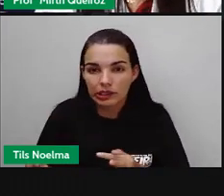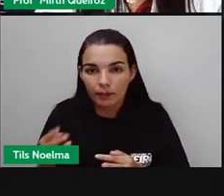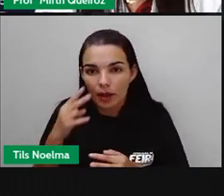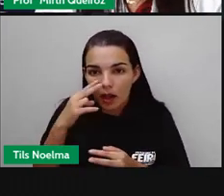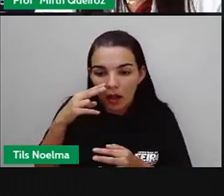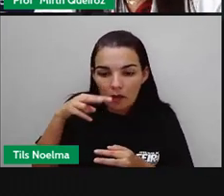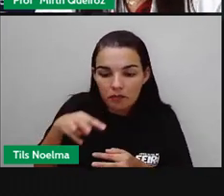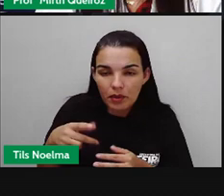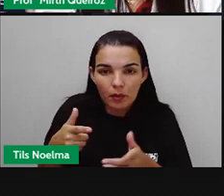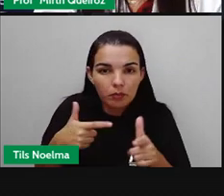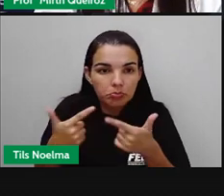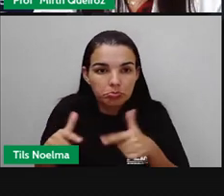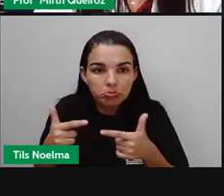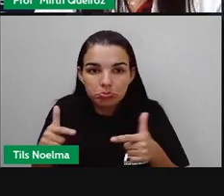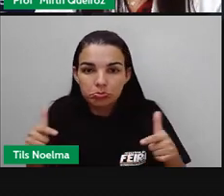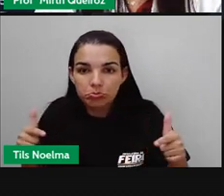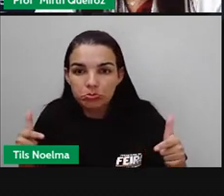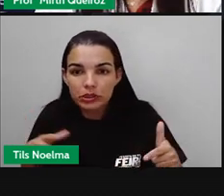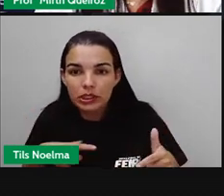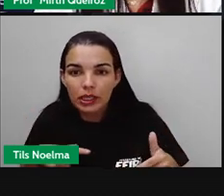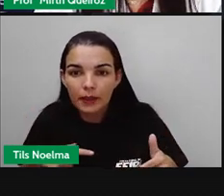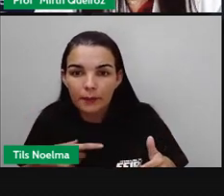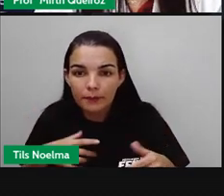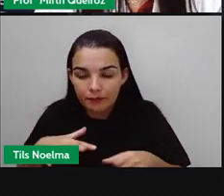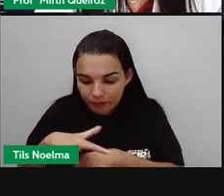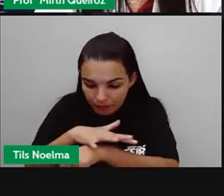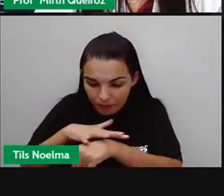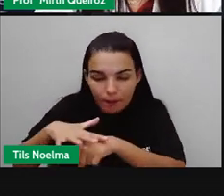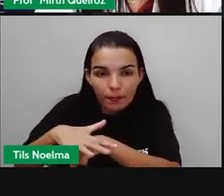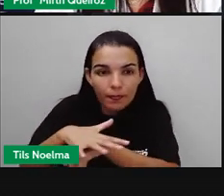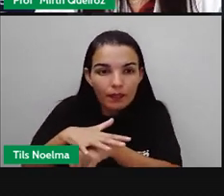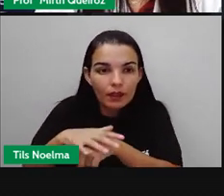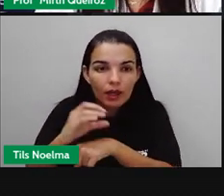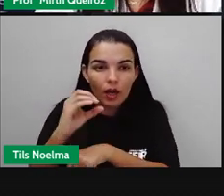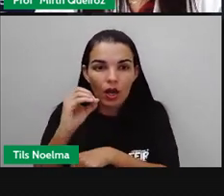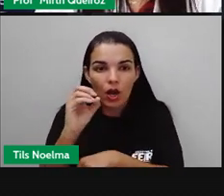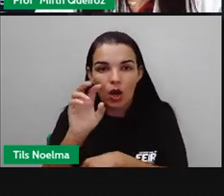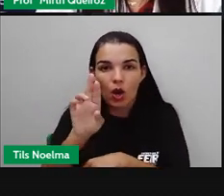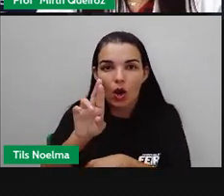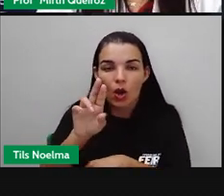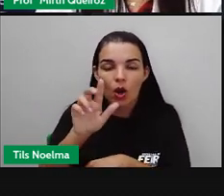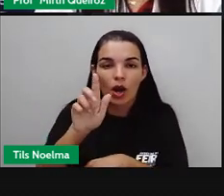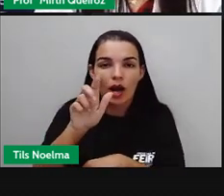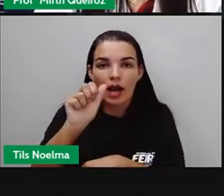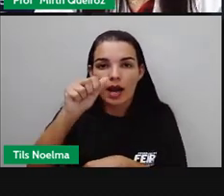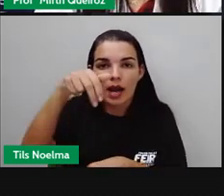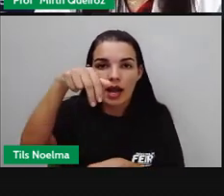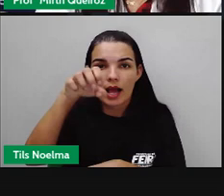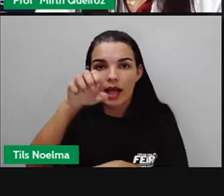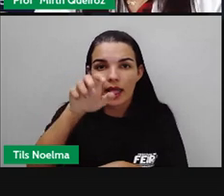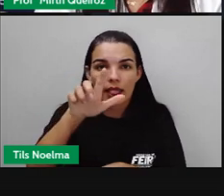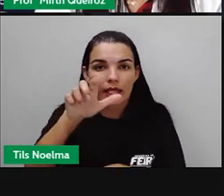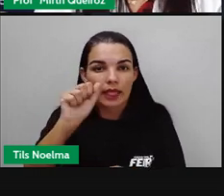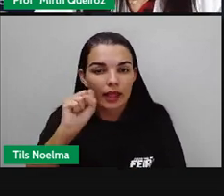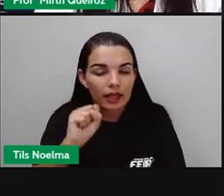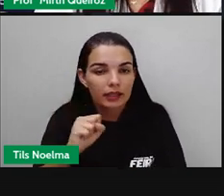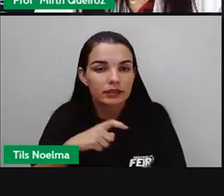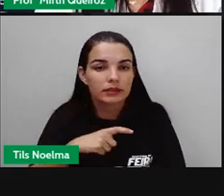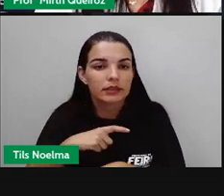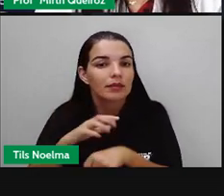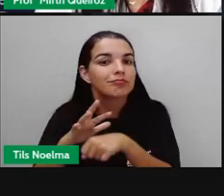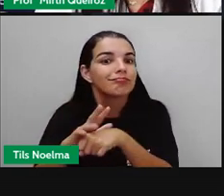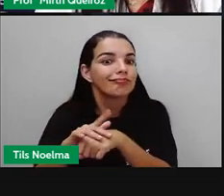quase não apresenta organela. Então, a organela presente aí nas bactérias são os ribossomos, né? E temos algumas